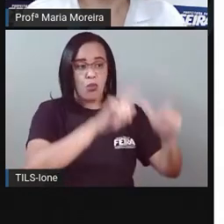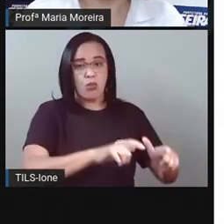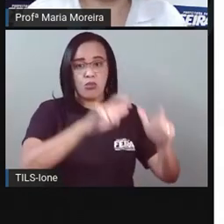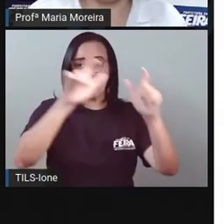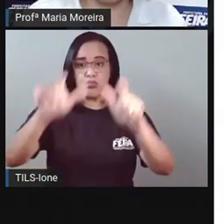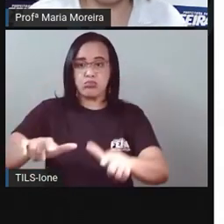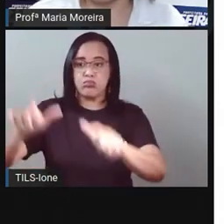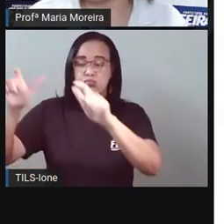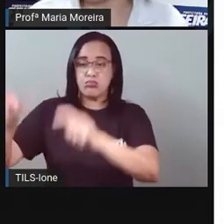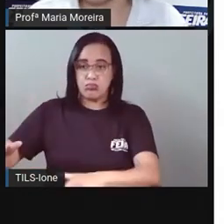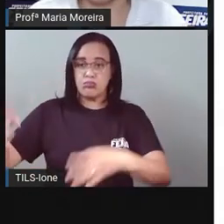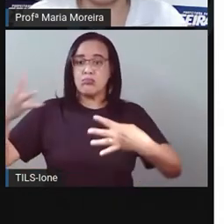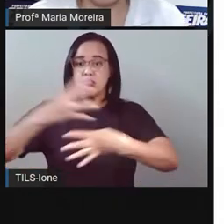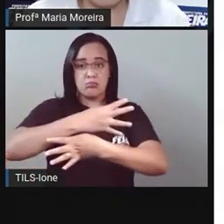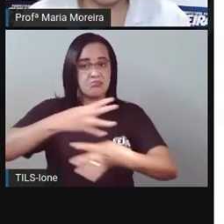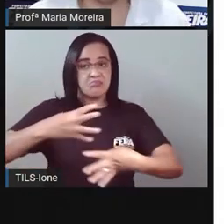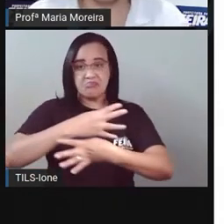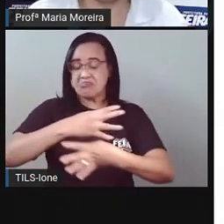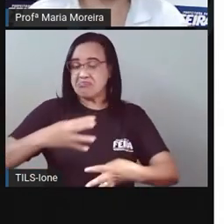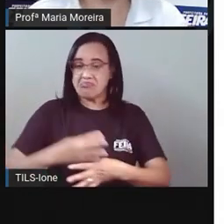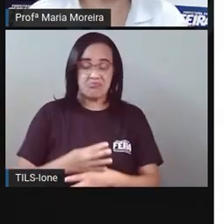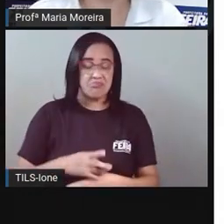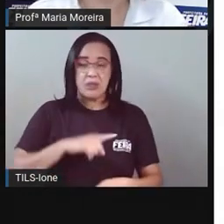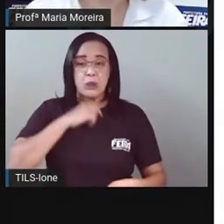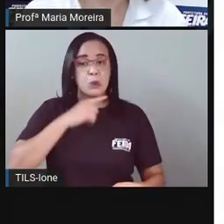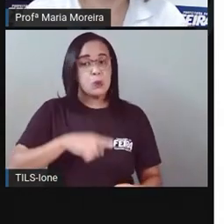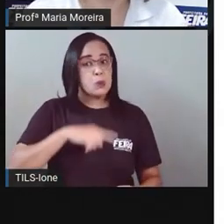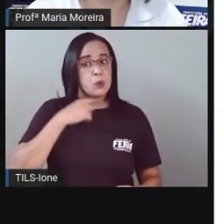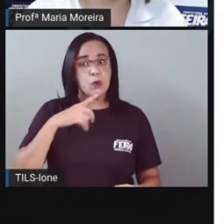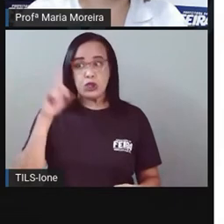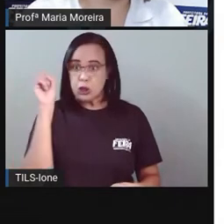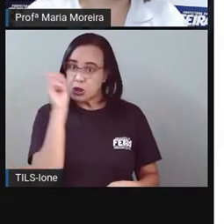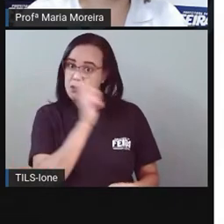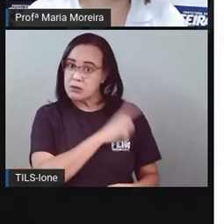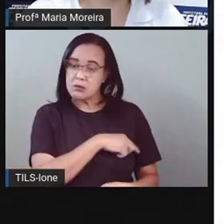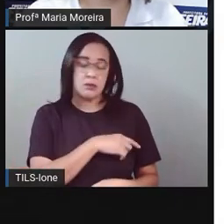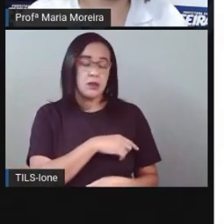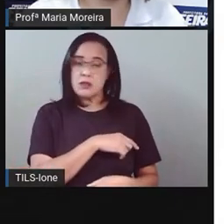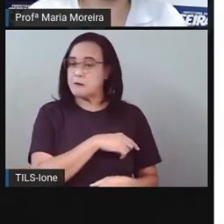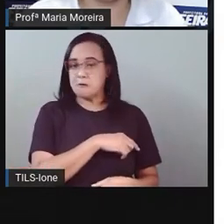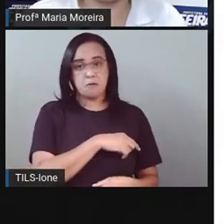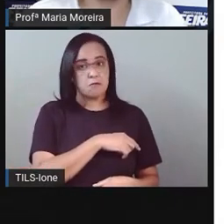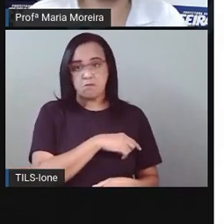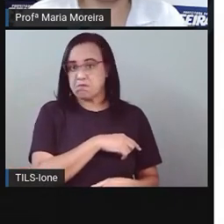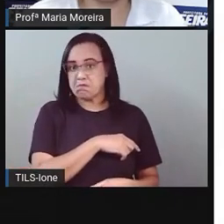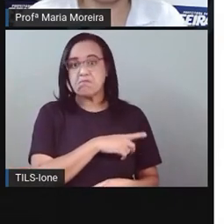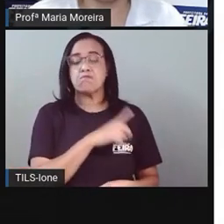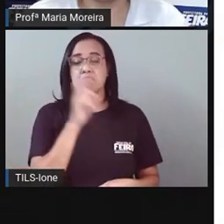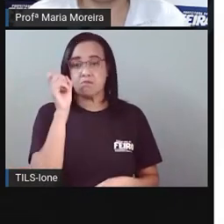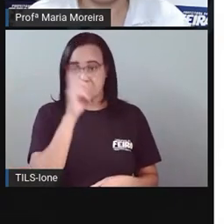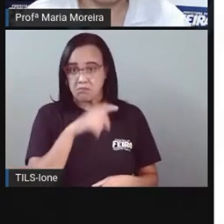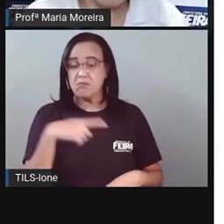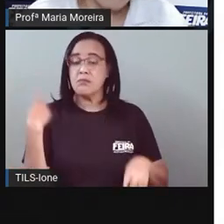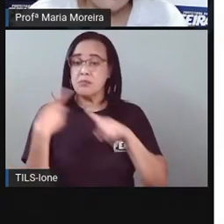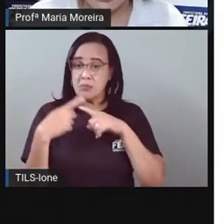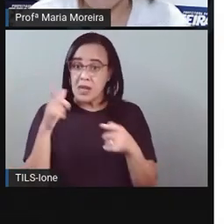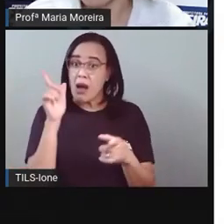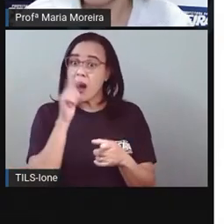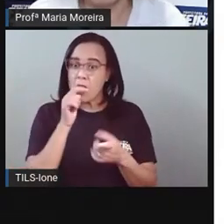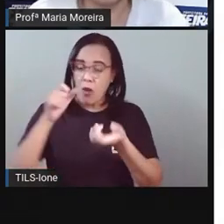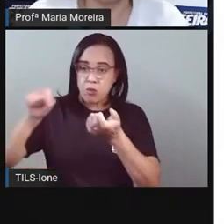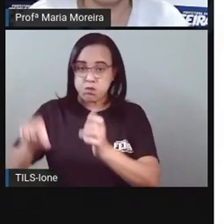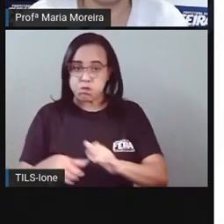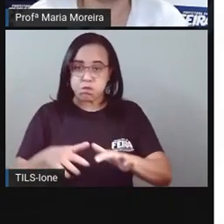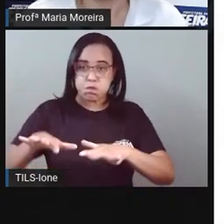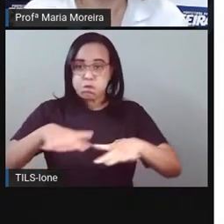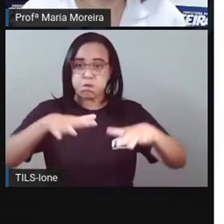aí Visto ou na TV Ou pessoalmente mesmo Que as ruas Elas não suportam A água das trovoadas Porque é muita água